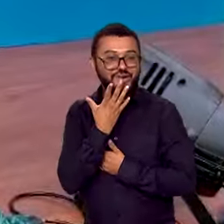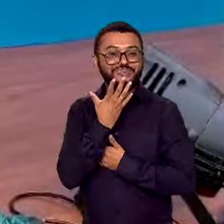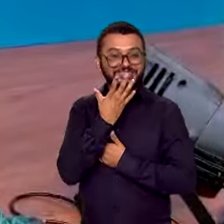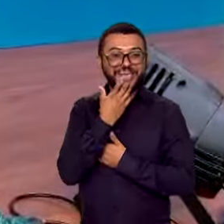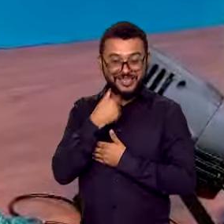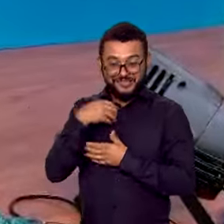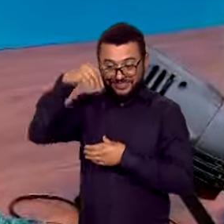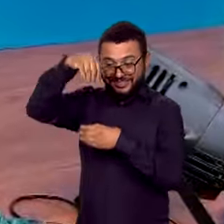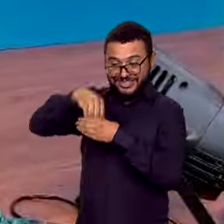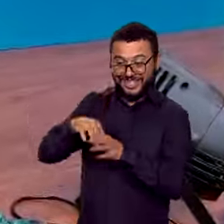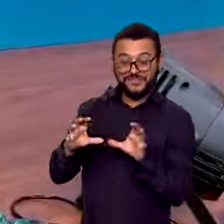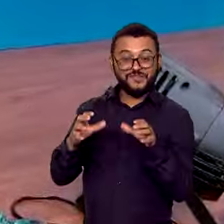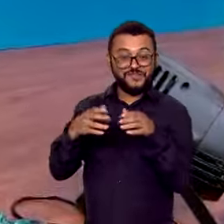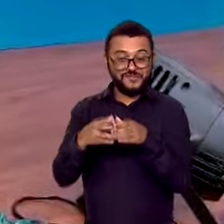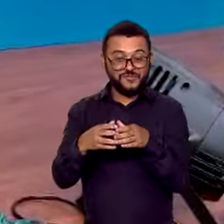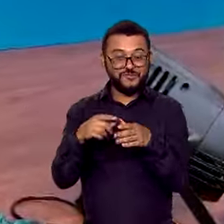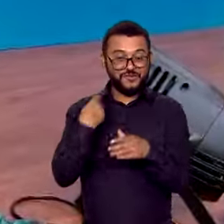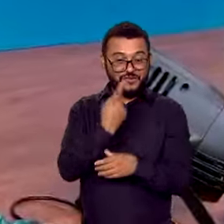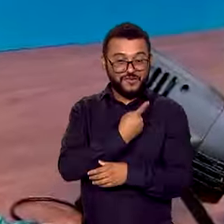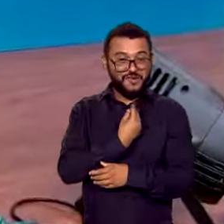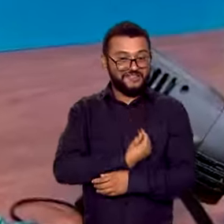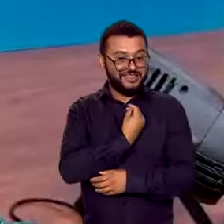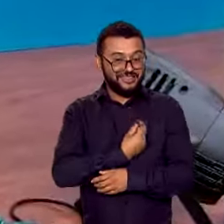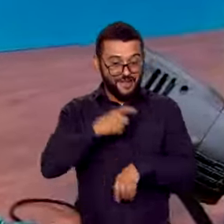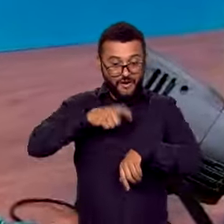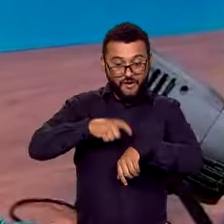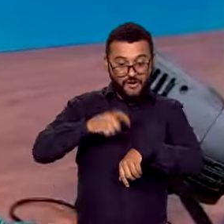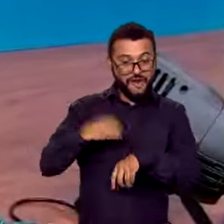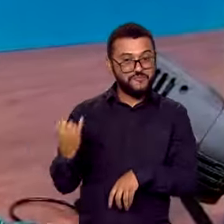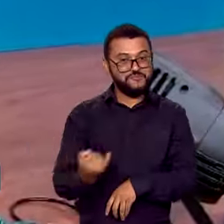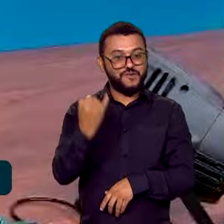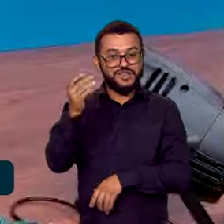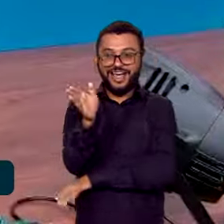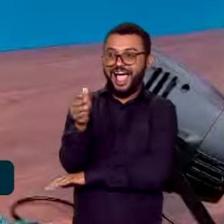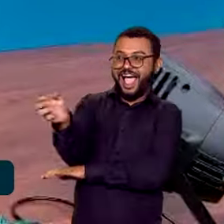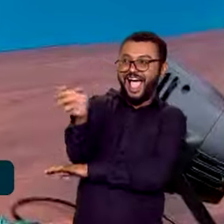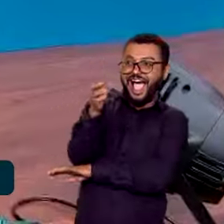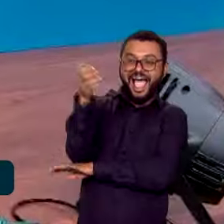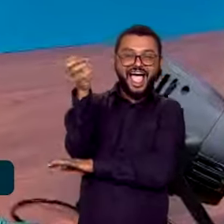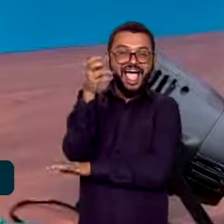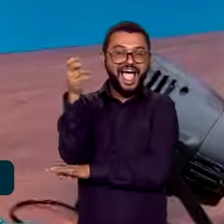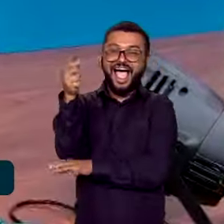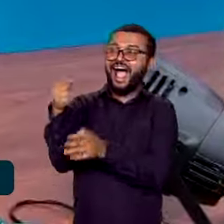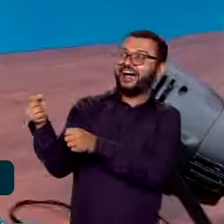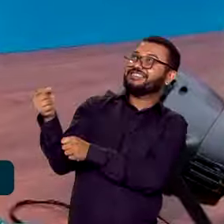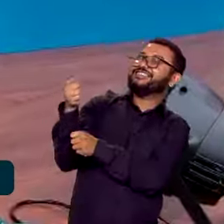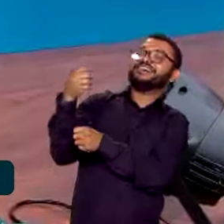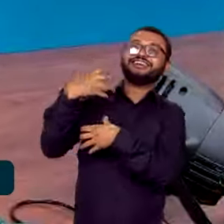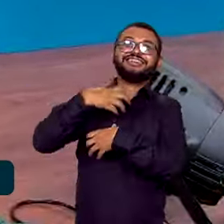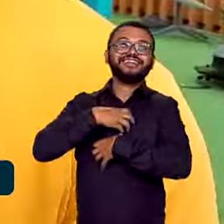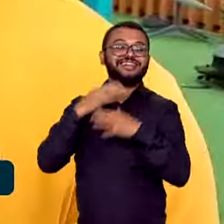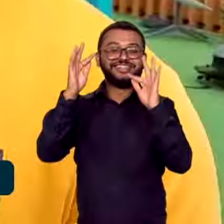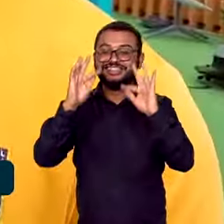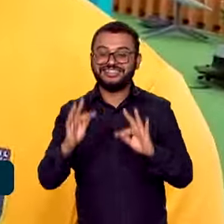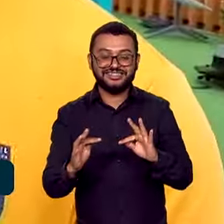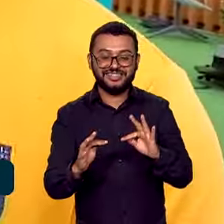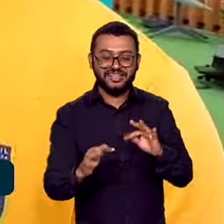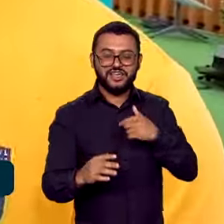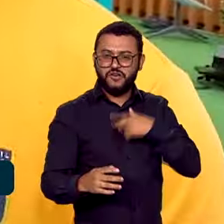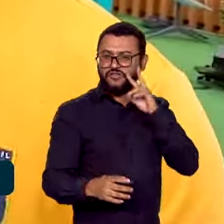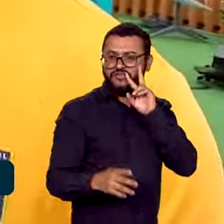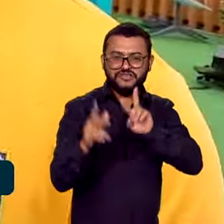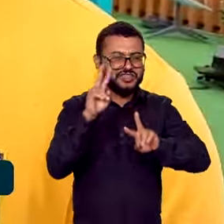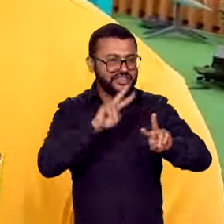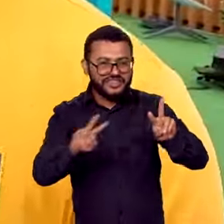parte desse momento tão importante, carregar a bandeira. Fiquei muito feliz. Eu já vi vários